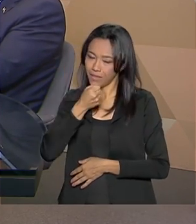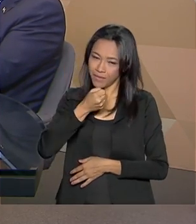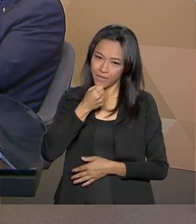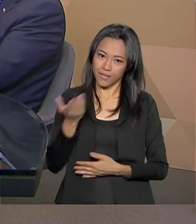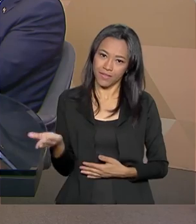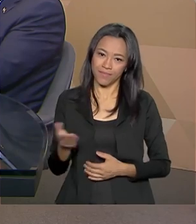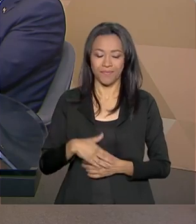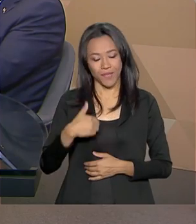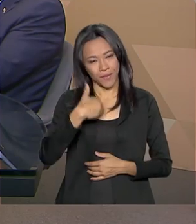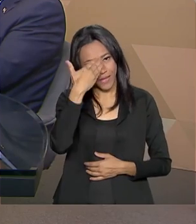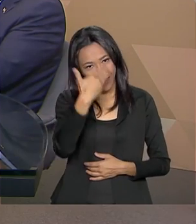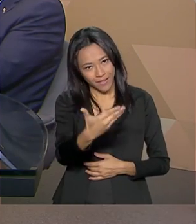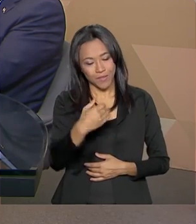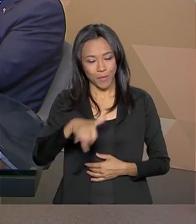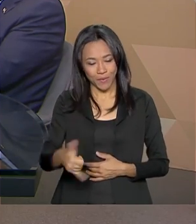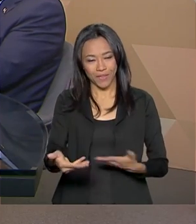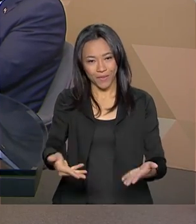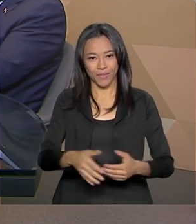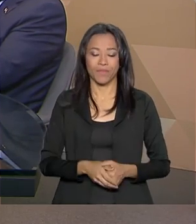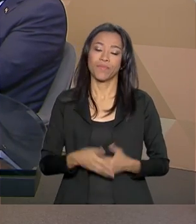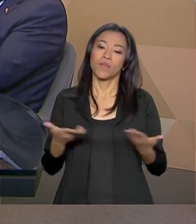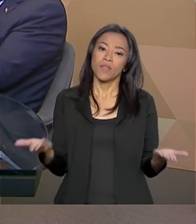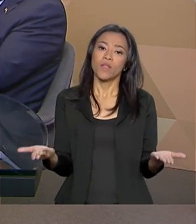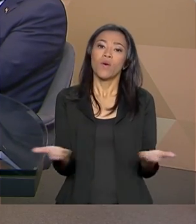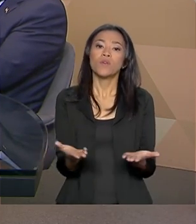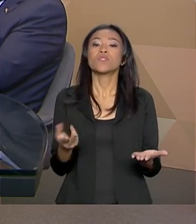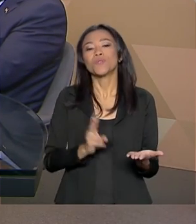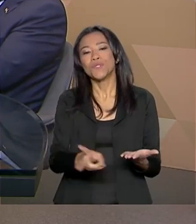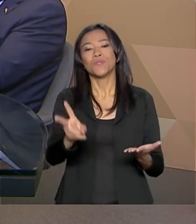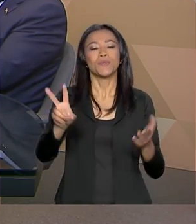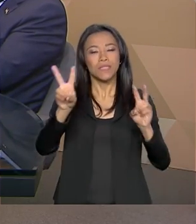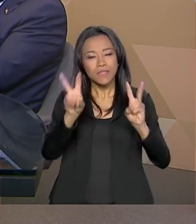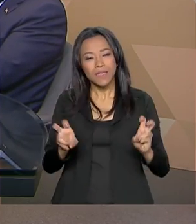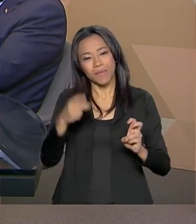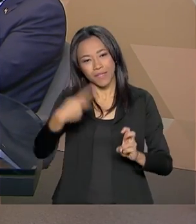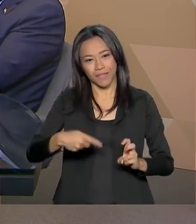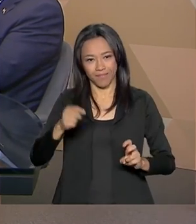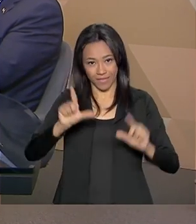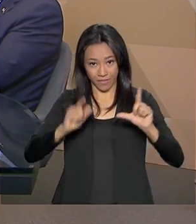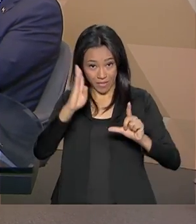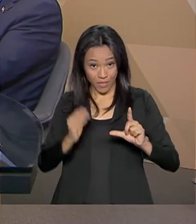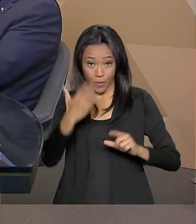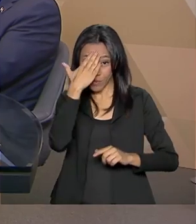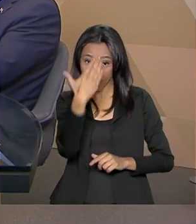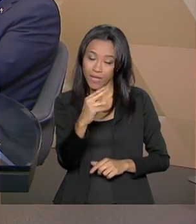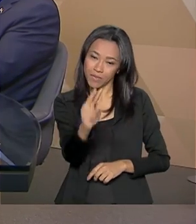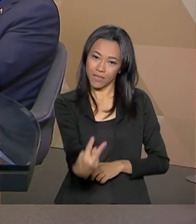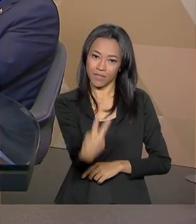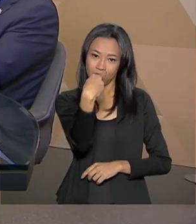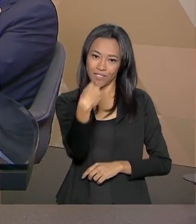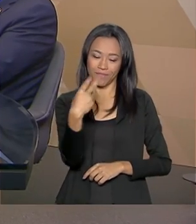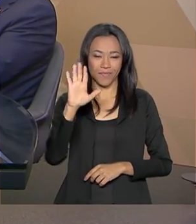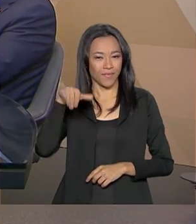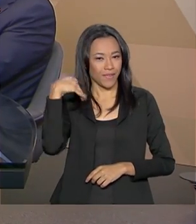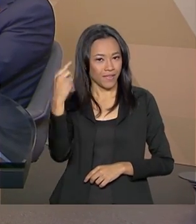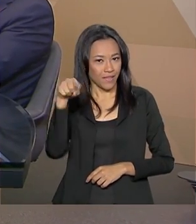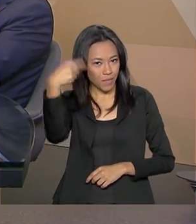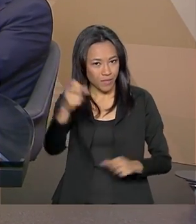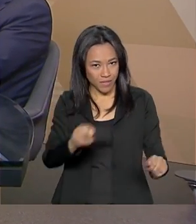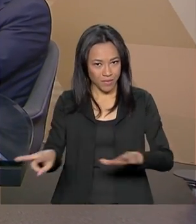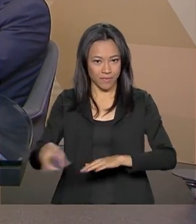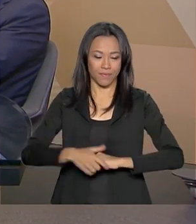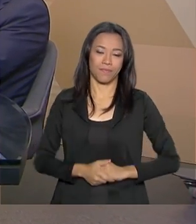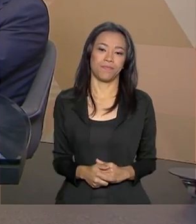Eu que agradeço, Paulo, a oportunidade. E o Brasil continua em pauta aqui na TV Brasil. Obrigado pela companhia e até a próxima semana.